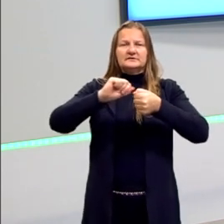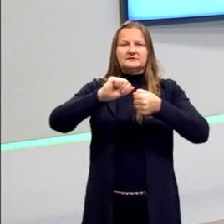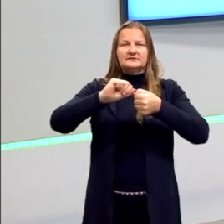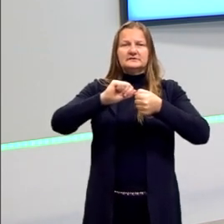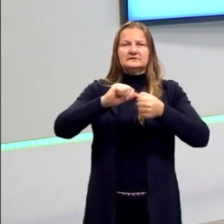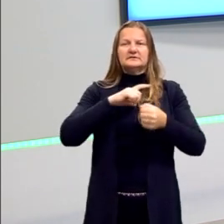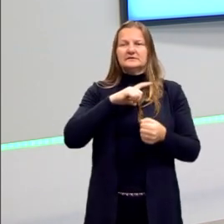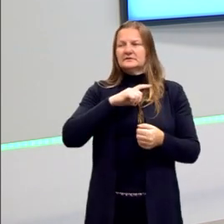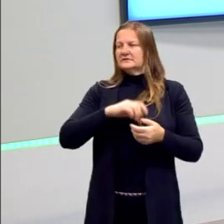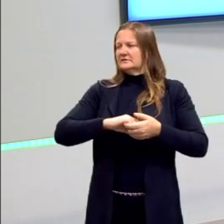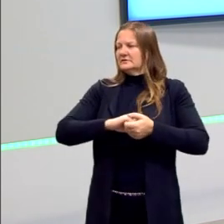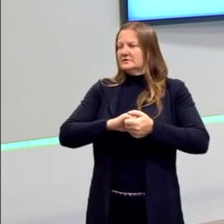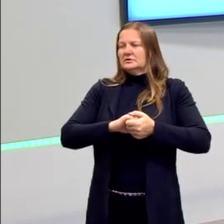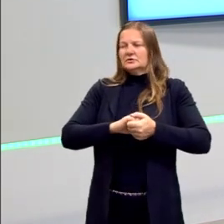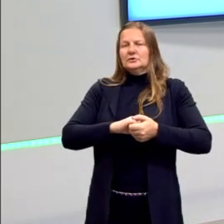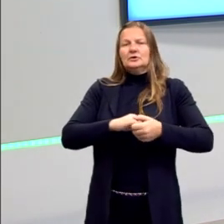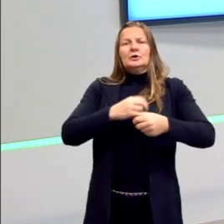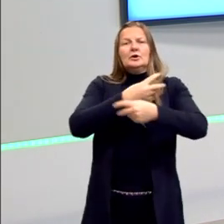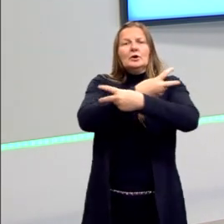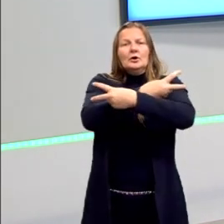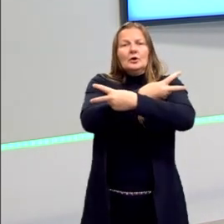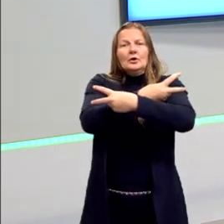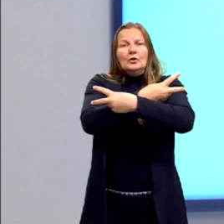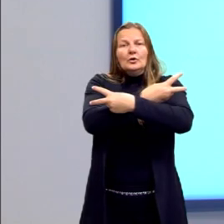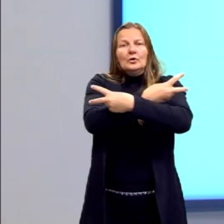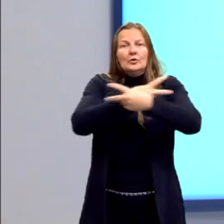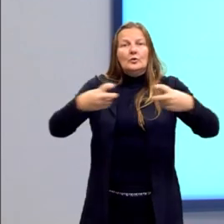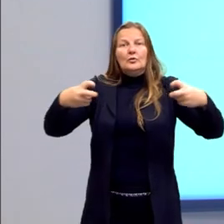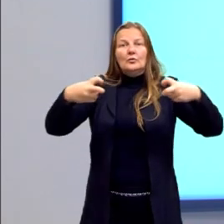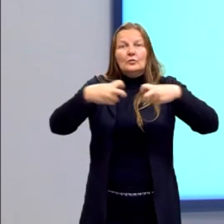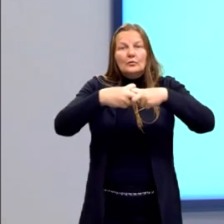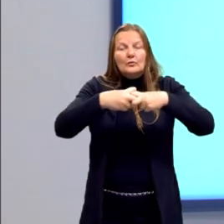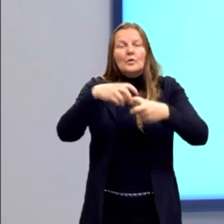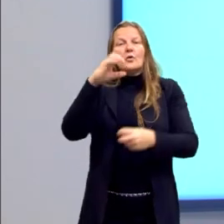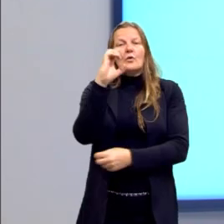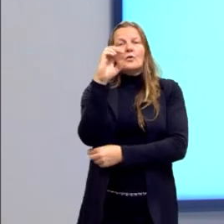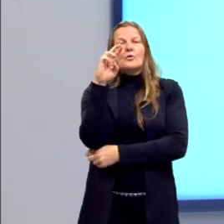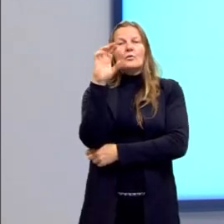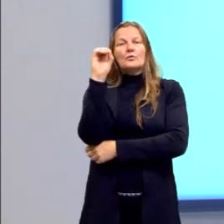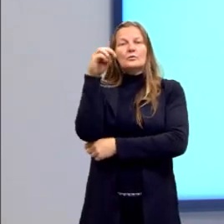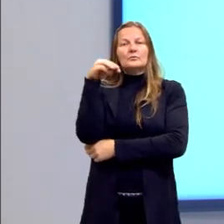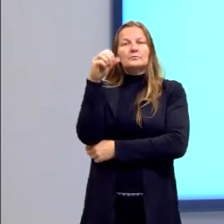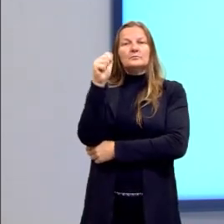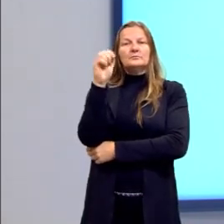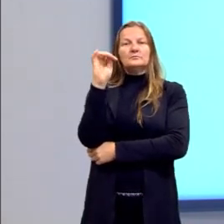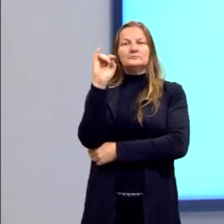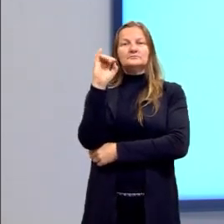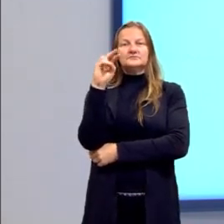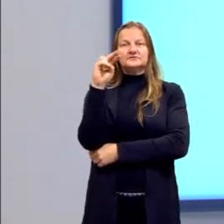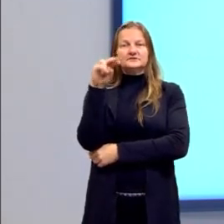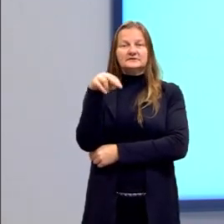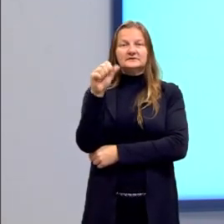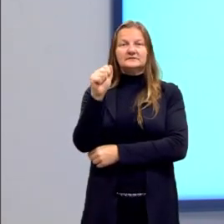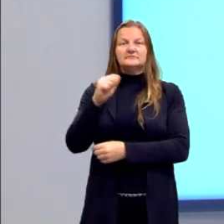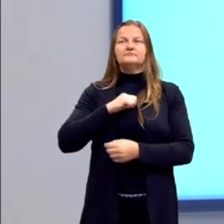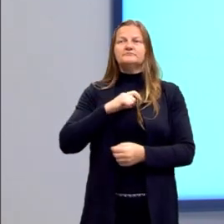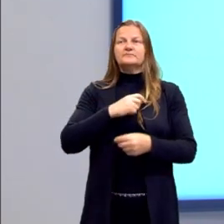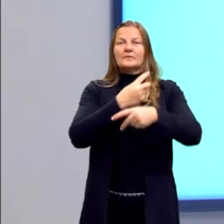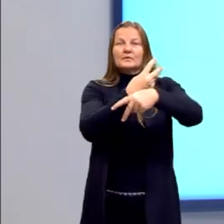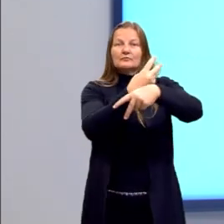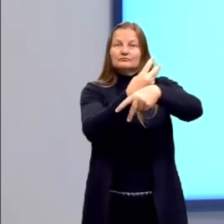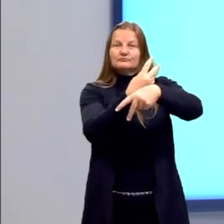pode olhar ali, analisar. Um cromossomo aqui em forma de X, né? Essa forma de X aqui,